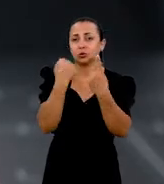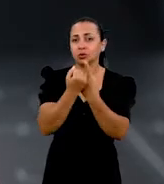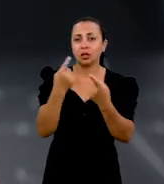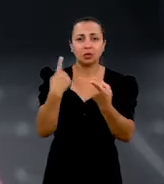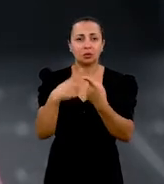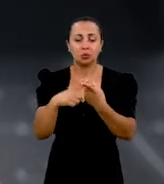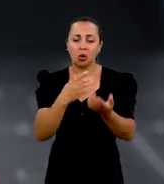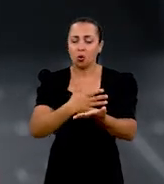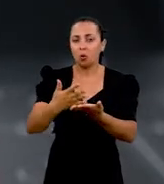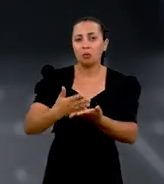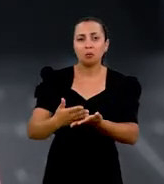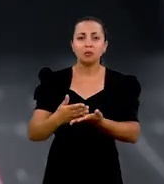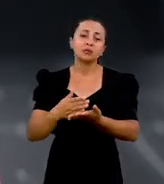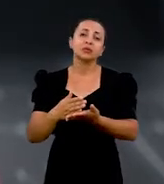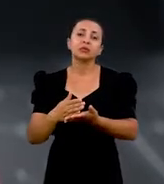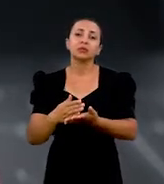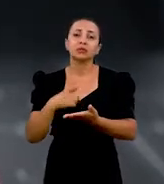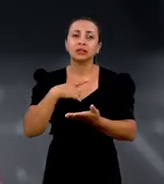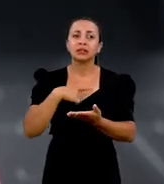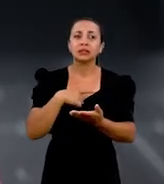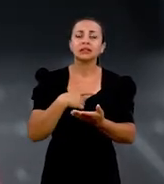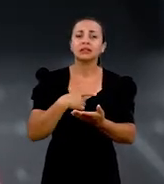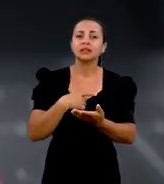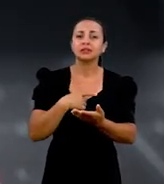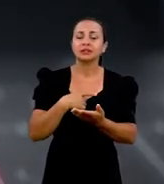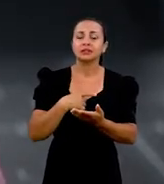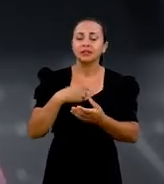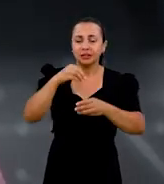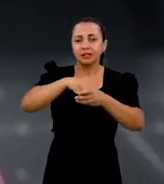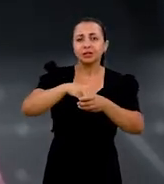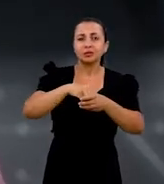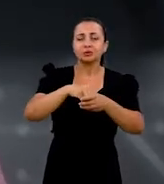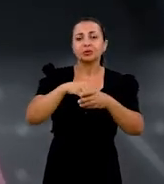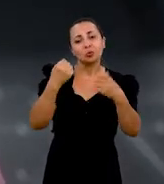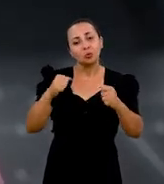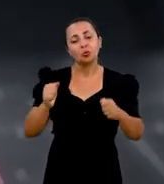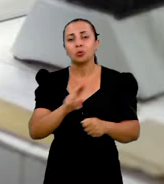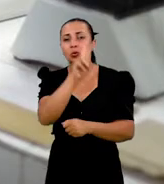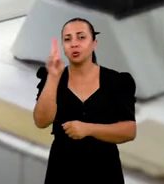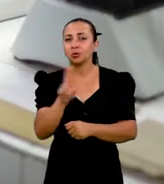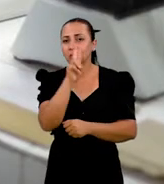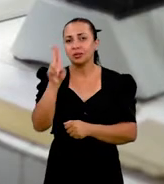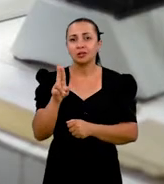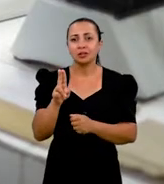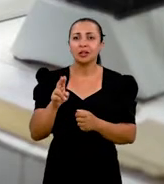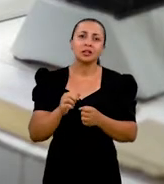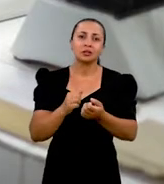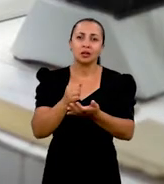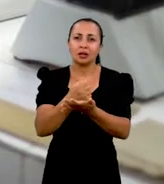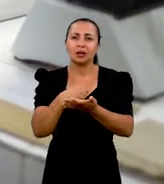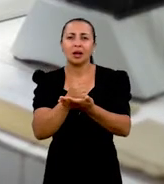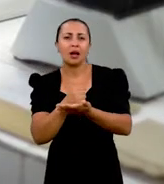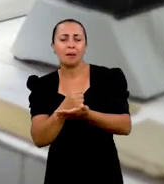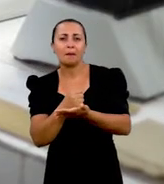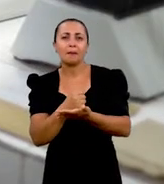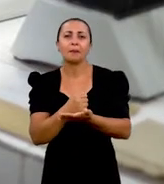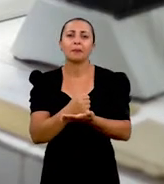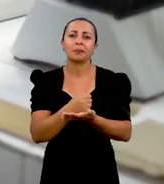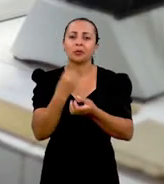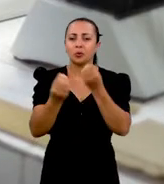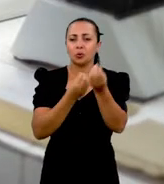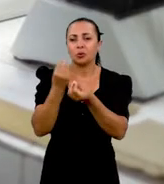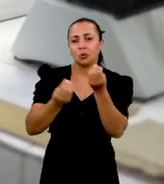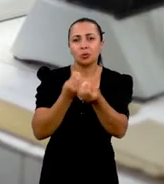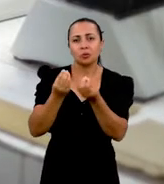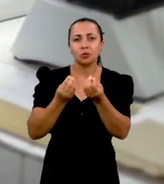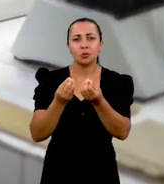são justamente os princípios ativos que existem nelas. Elas podem ser utilizadas na fitorremediação,